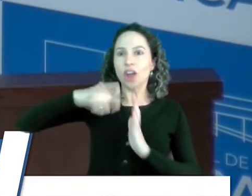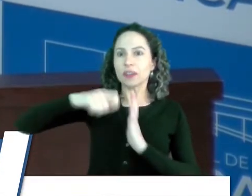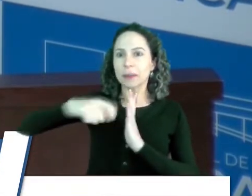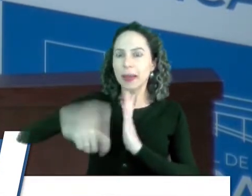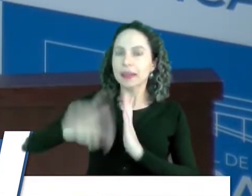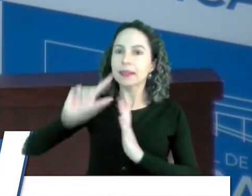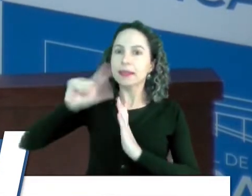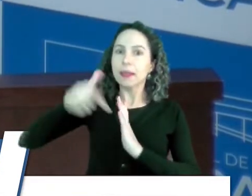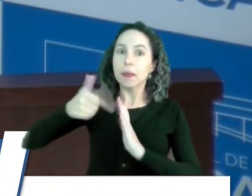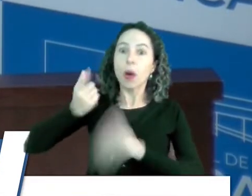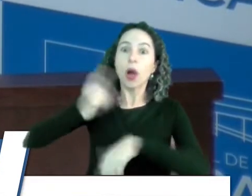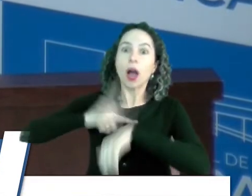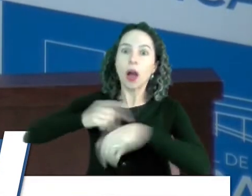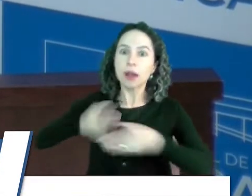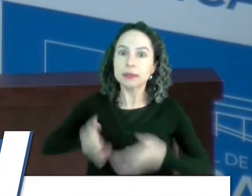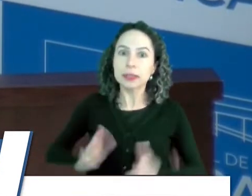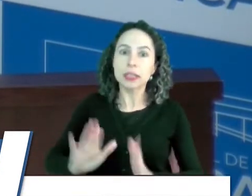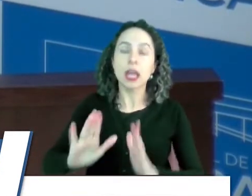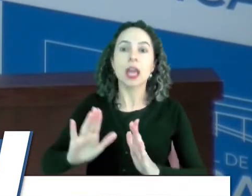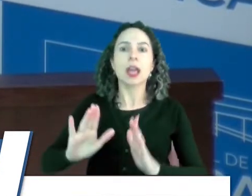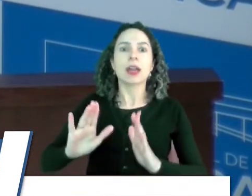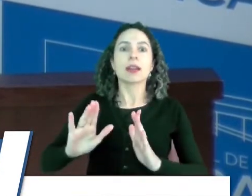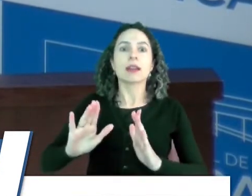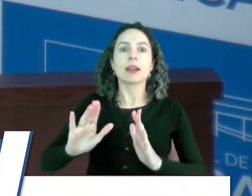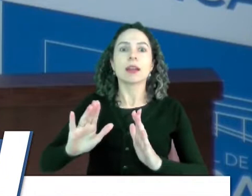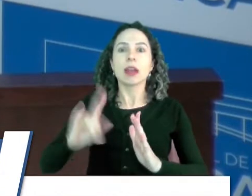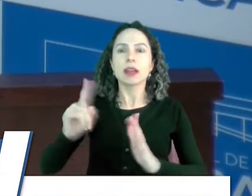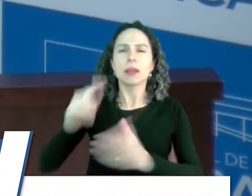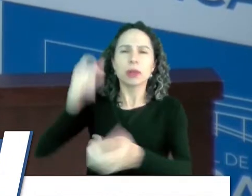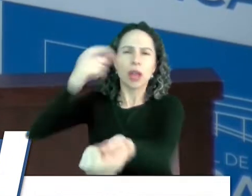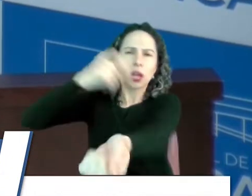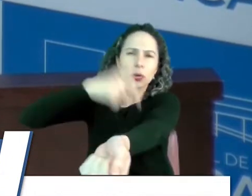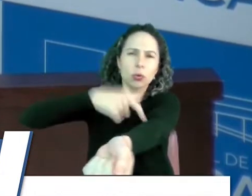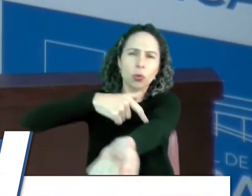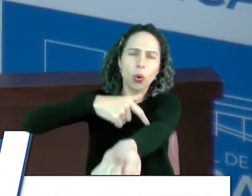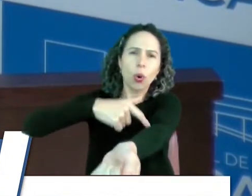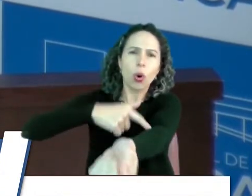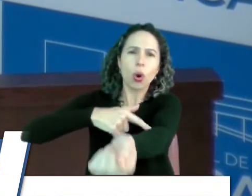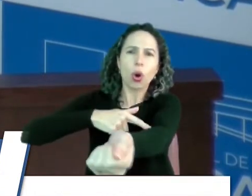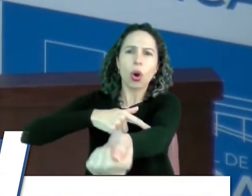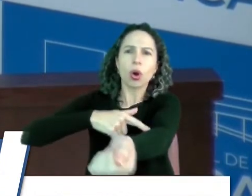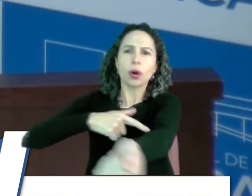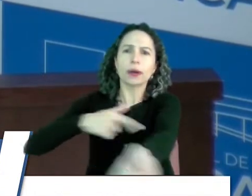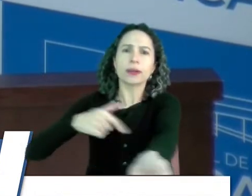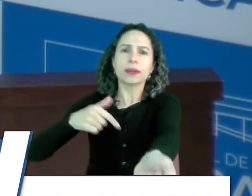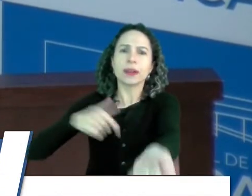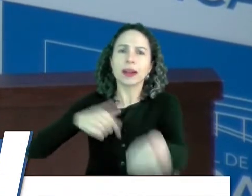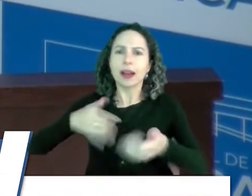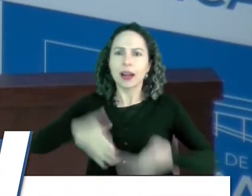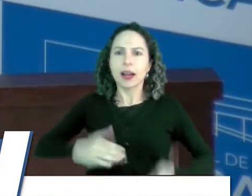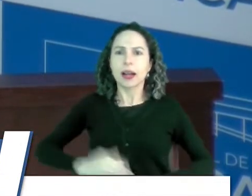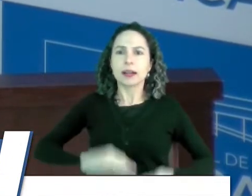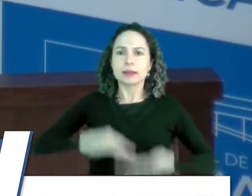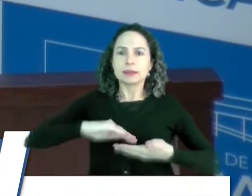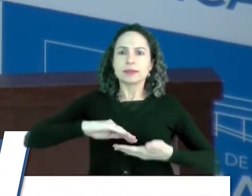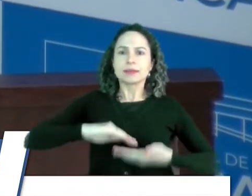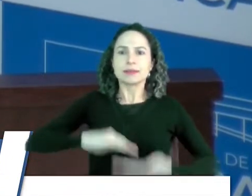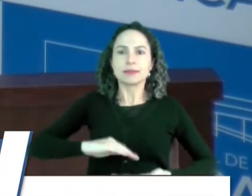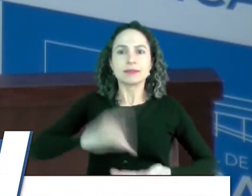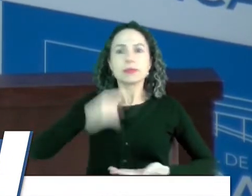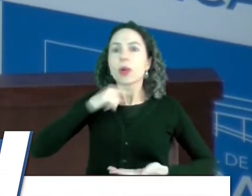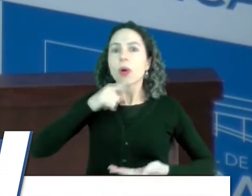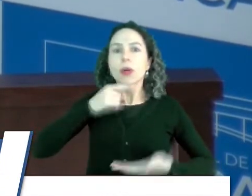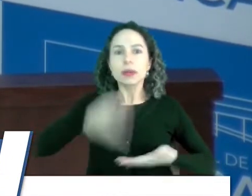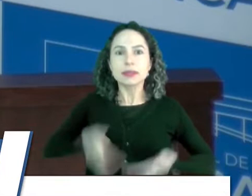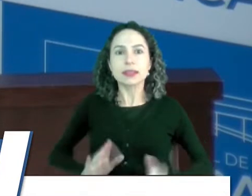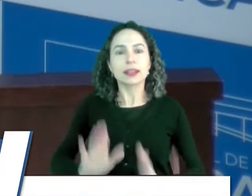hora de nascer, eles ainda colocaram um soro lá, que a criança havia de ir para baixo, que ia para cima, e o trem não...